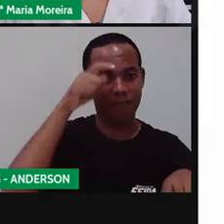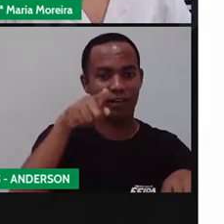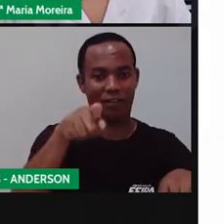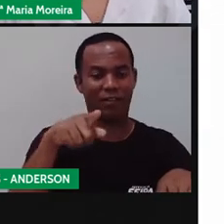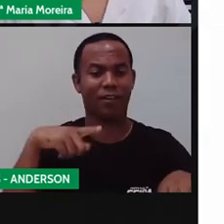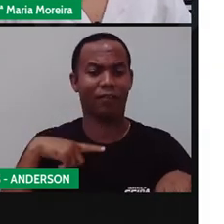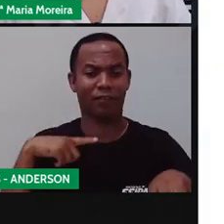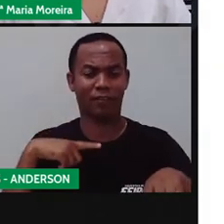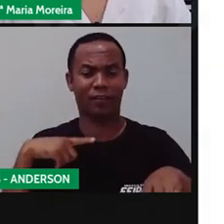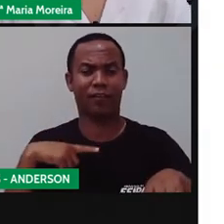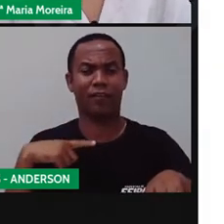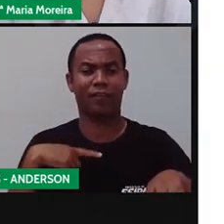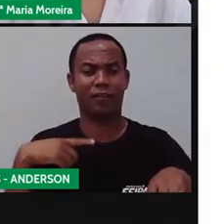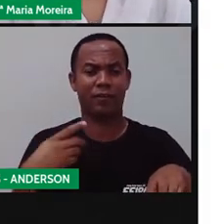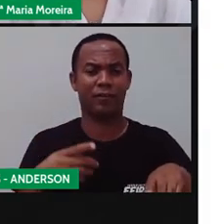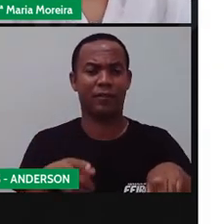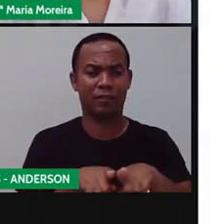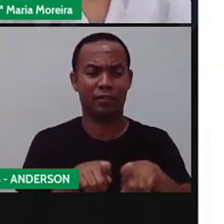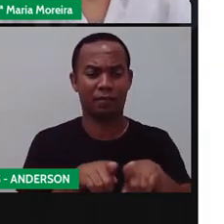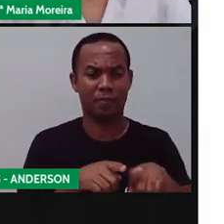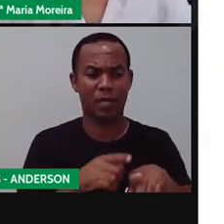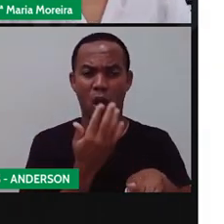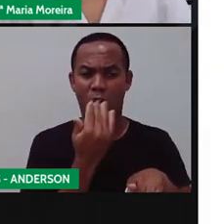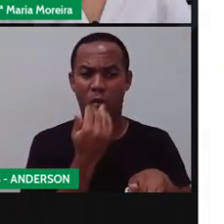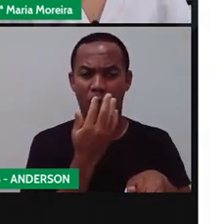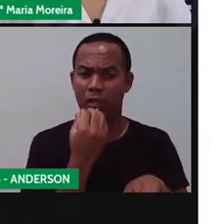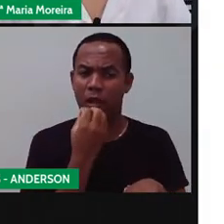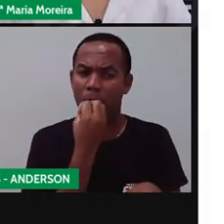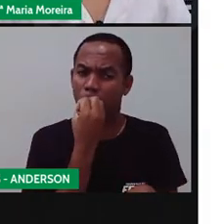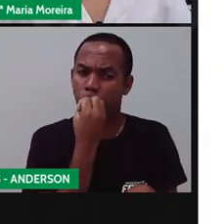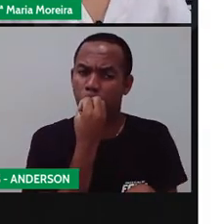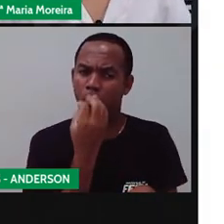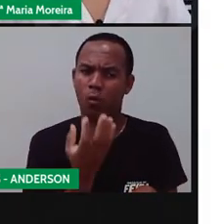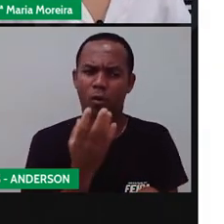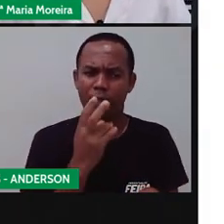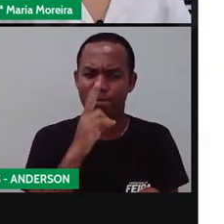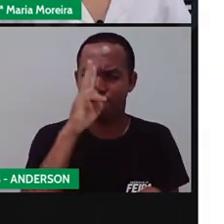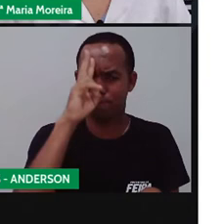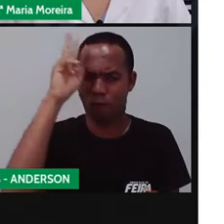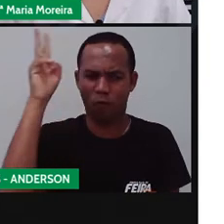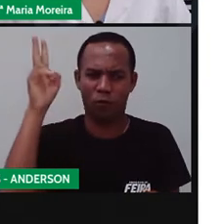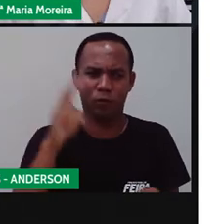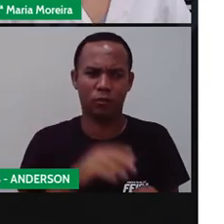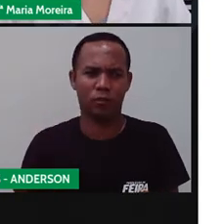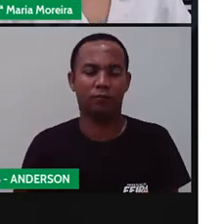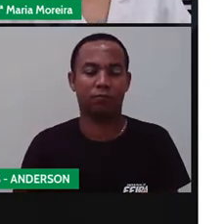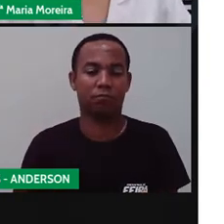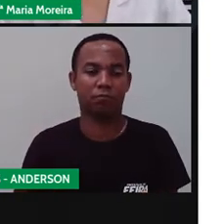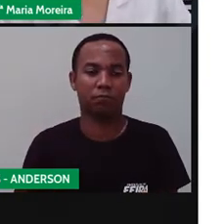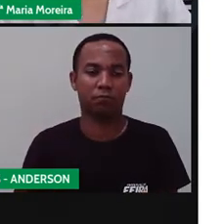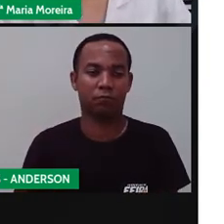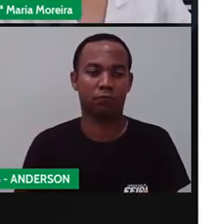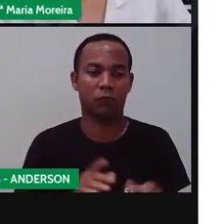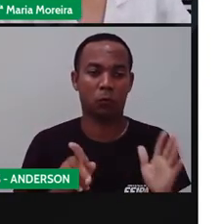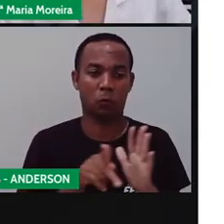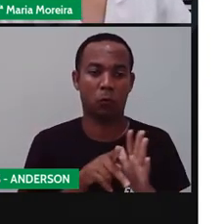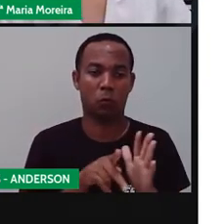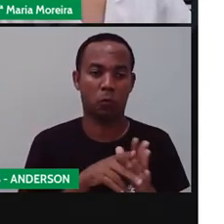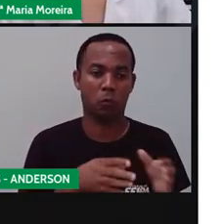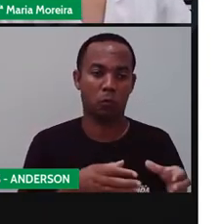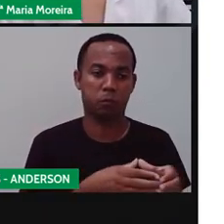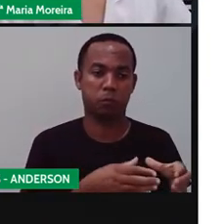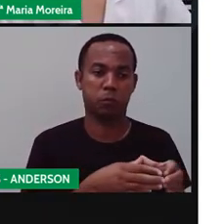questão do inhame. Esse tempero forte é uma característica aí do continente africano, tá?